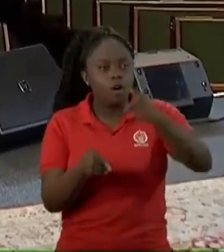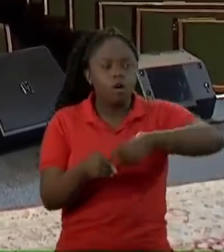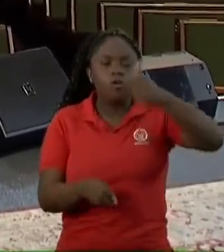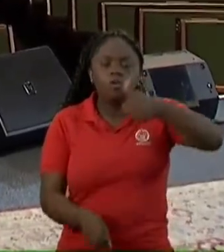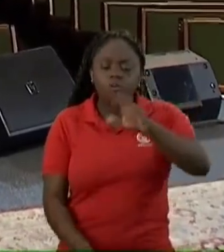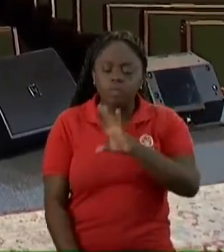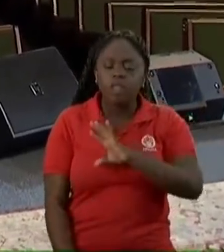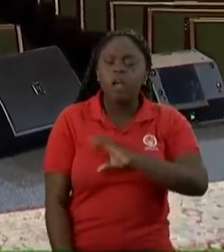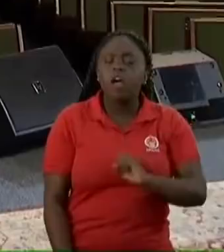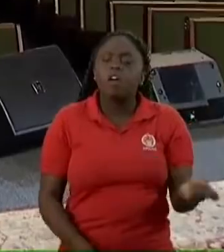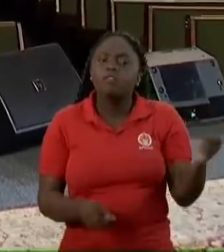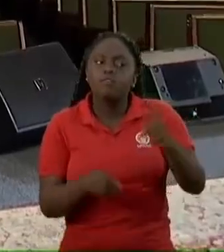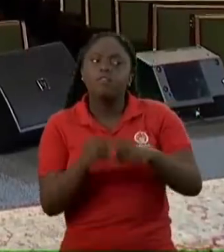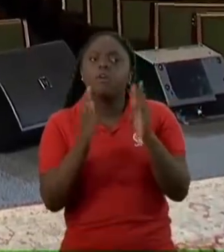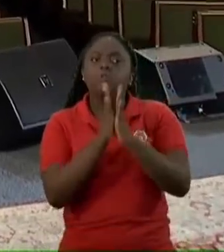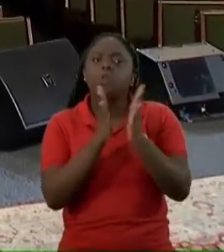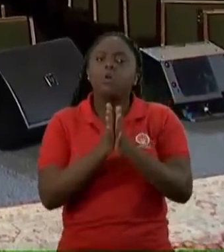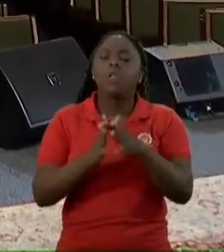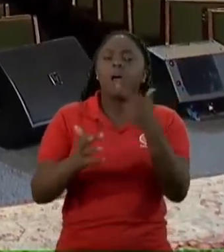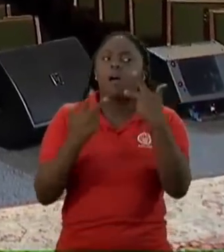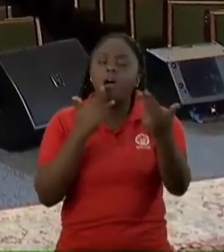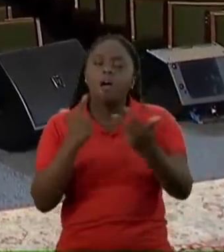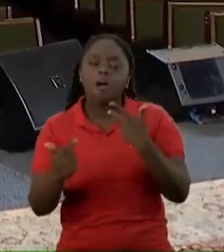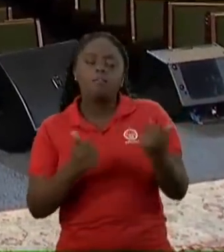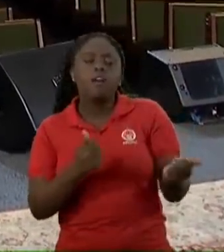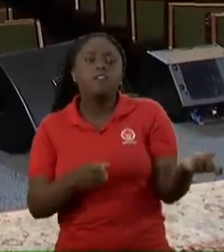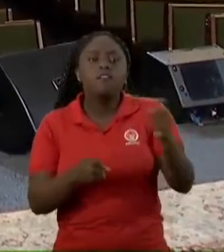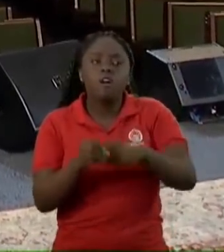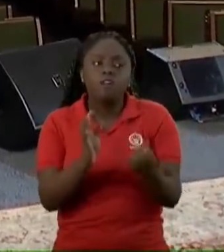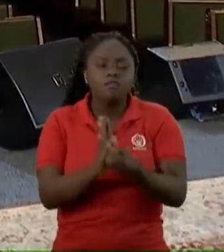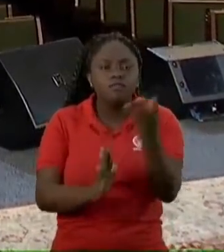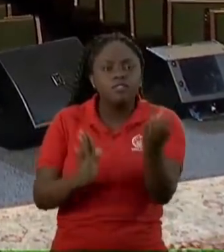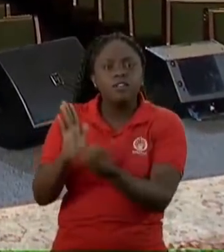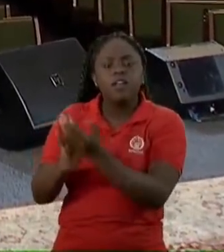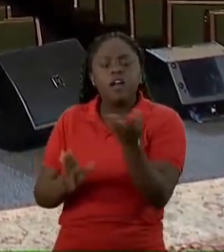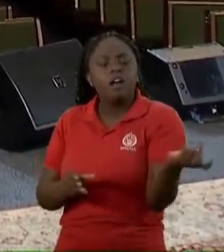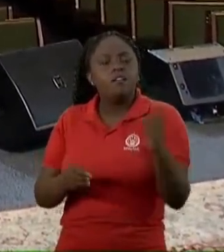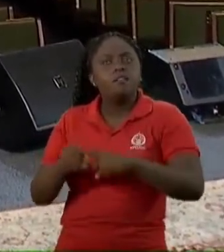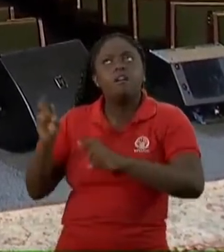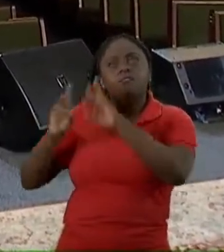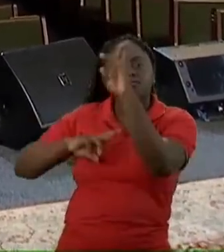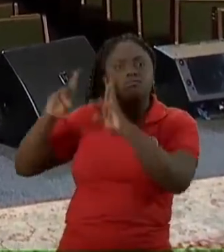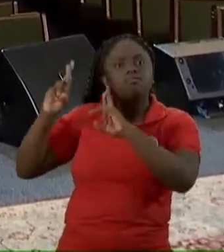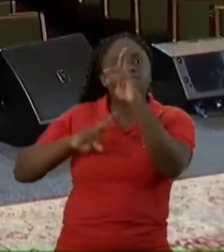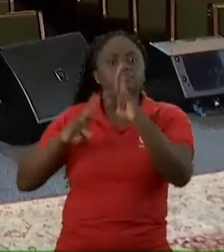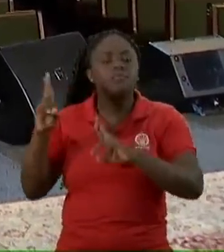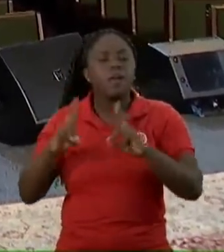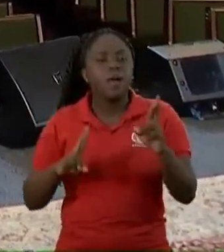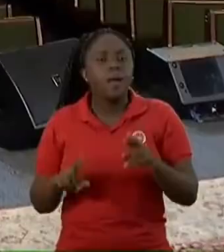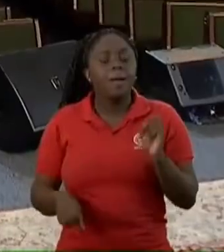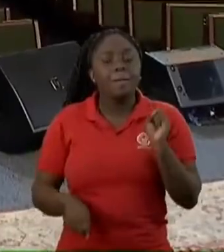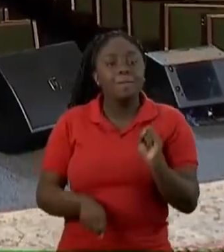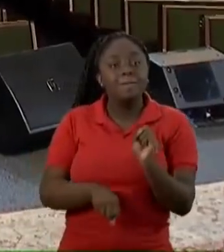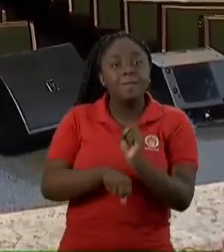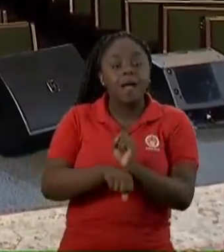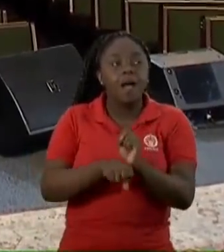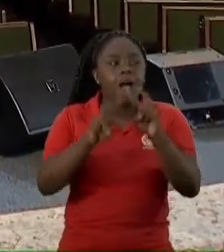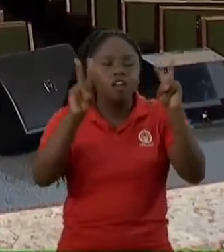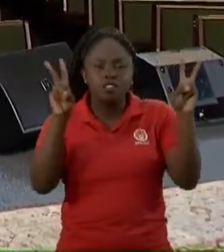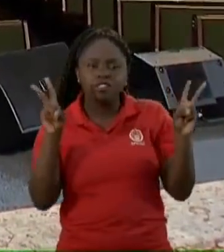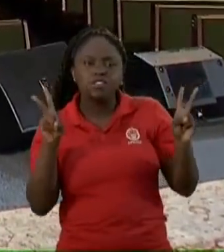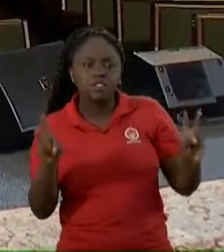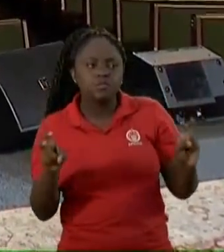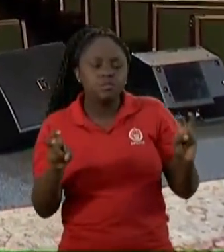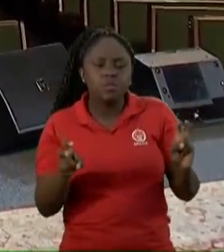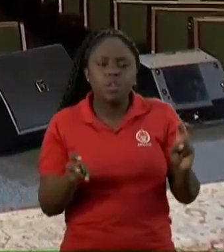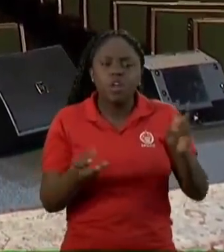primeiro amor Volta a orar em línguas Volta a evangelizar Volta a me buscar Volta Tira esses títulos Que